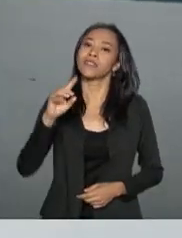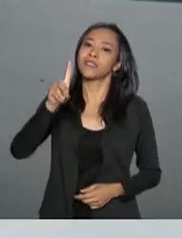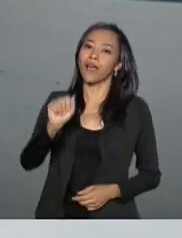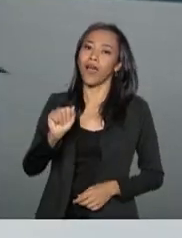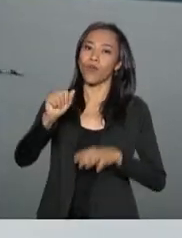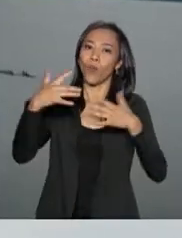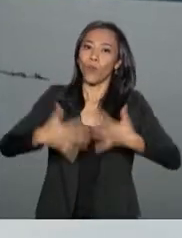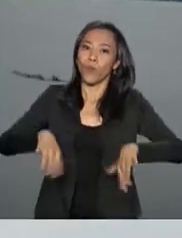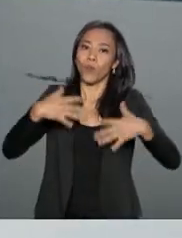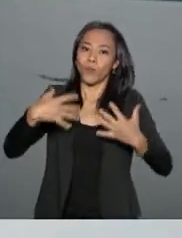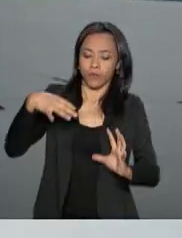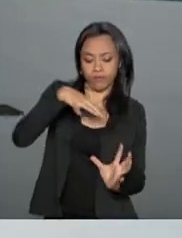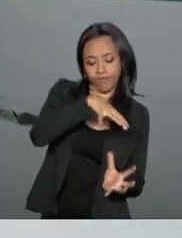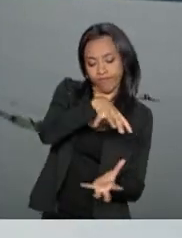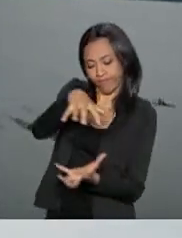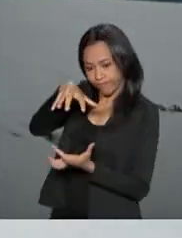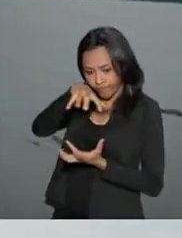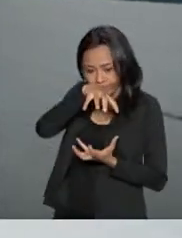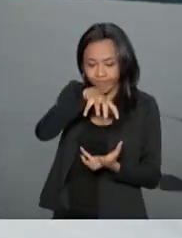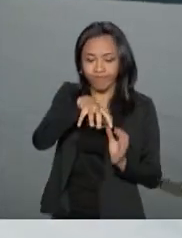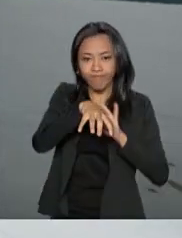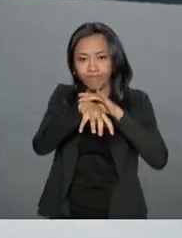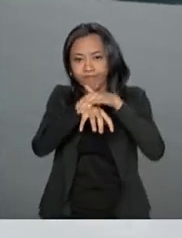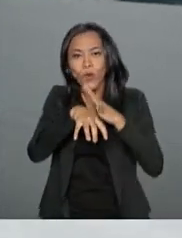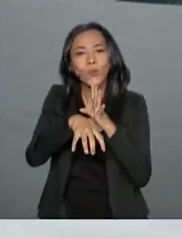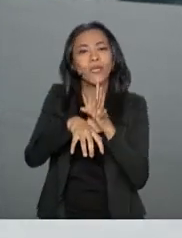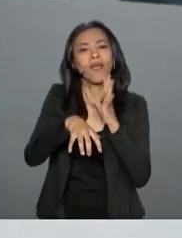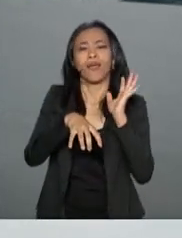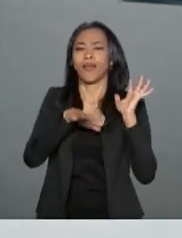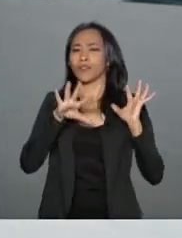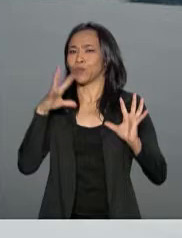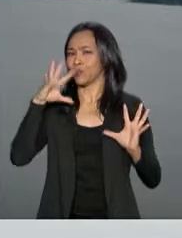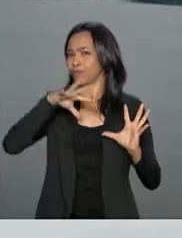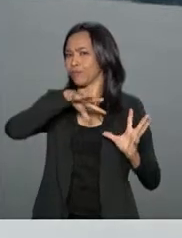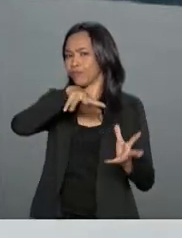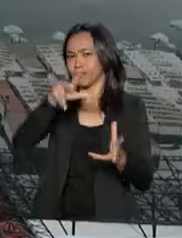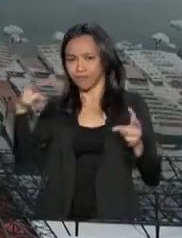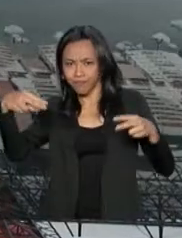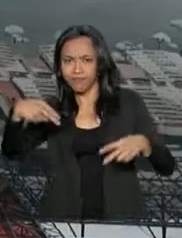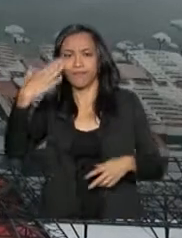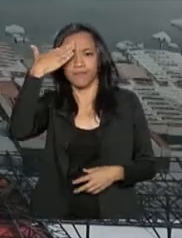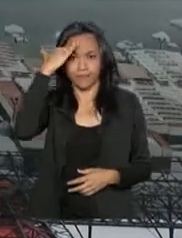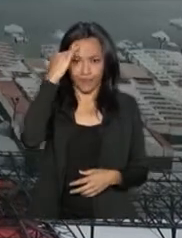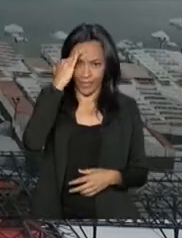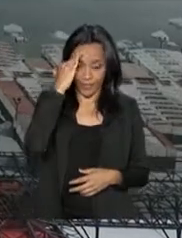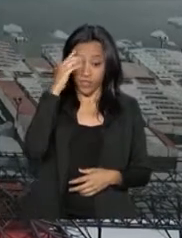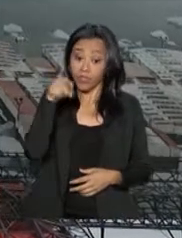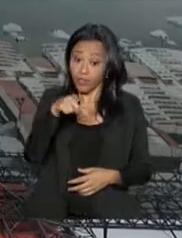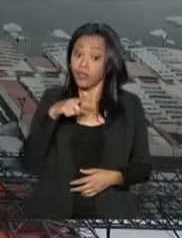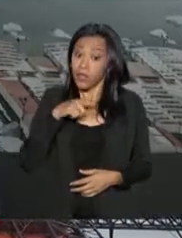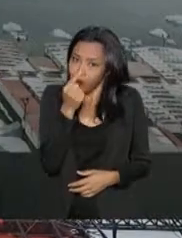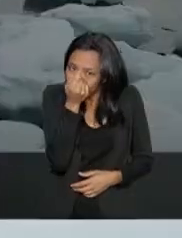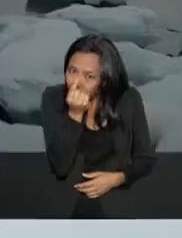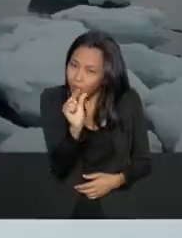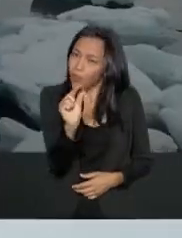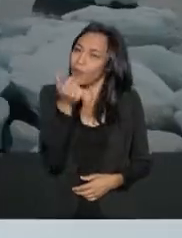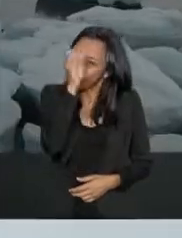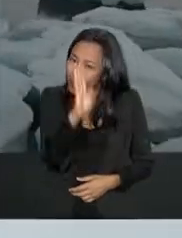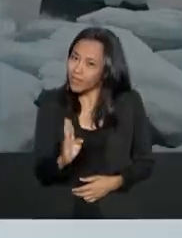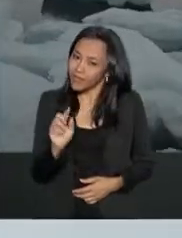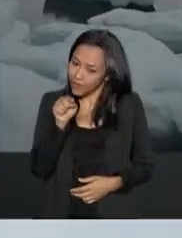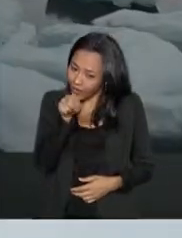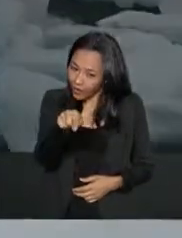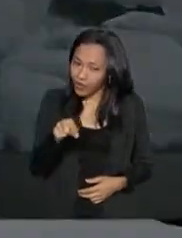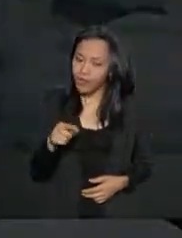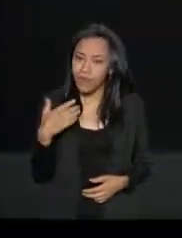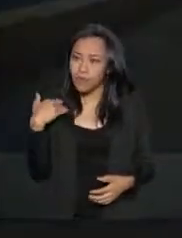a ser conhecido e compreendido pela humanidade e que também tem um pouco de Brasil. Mas pra